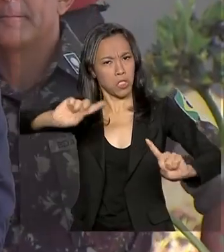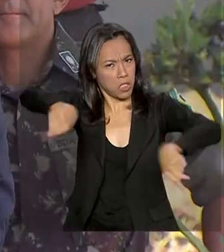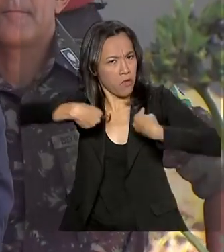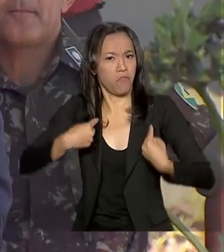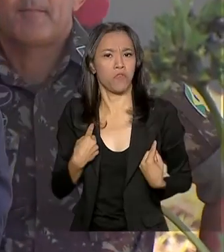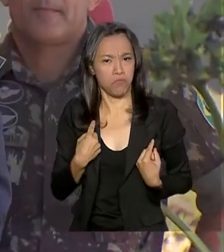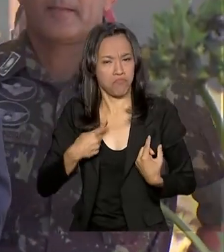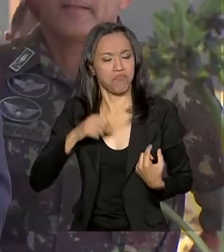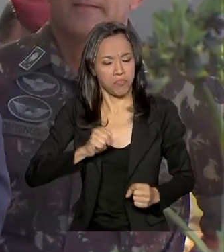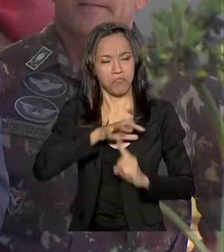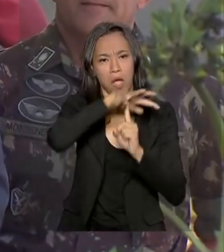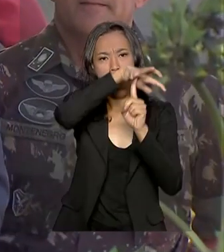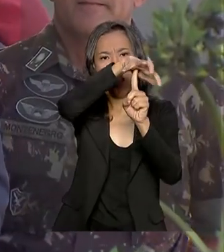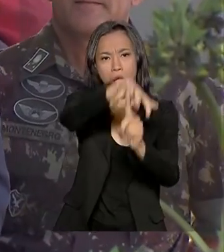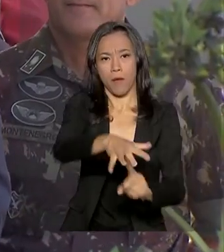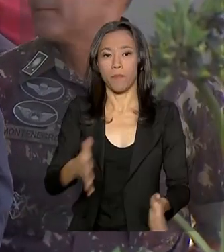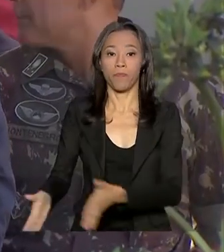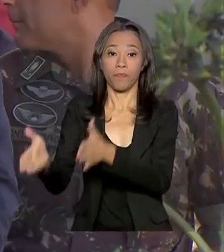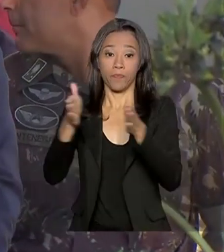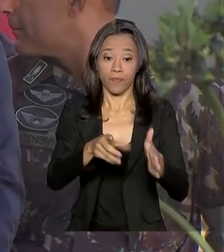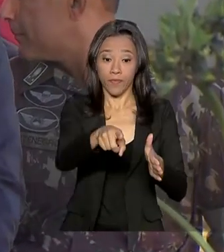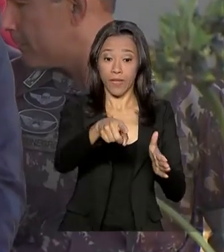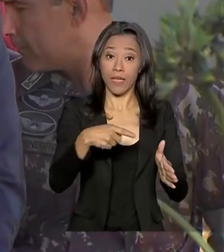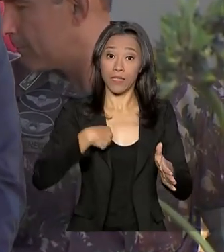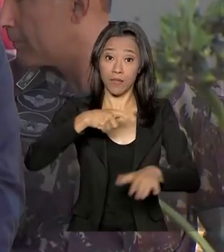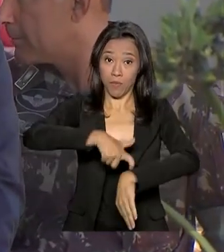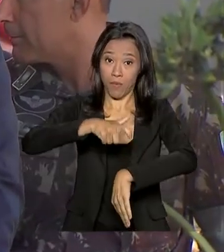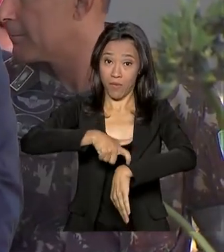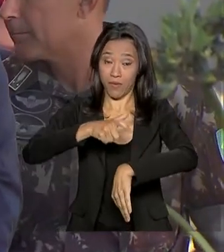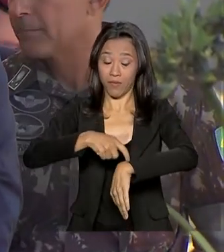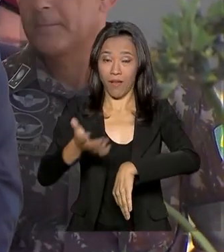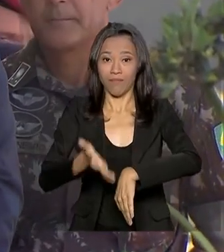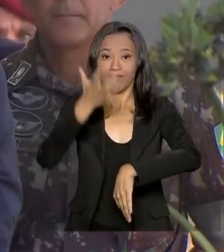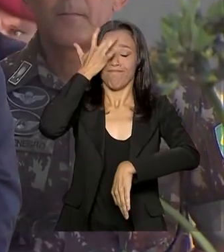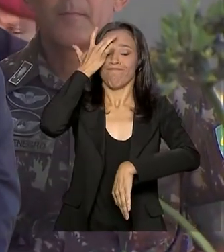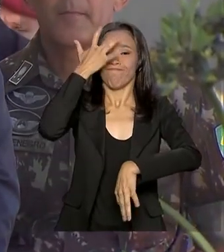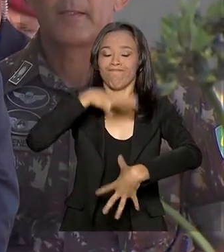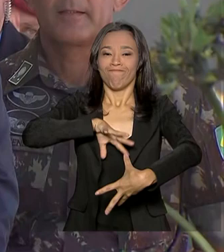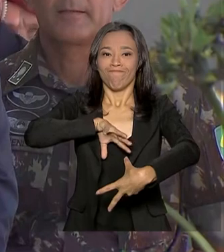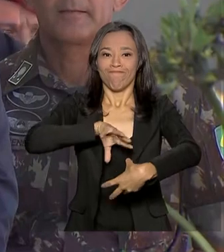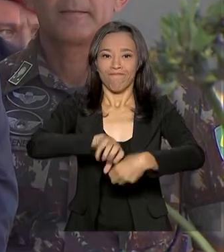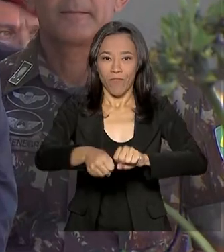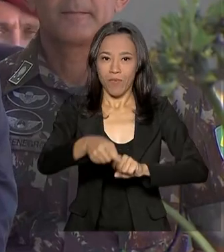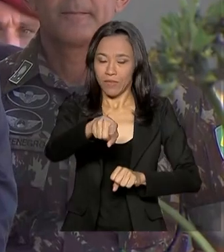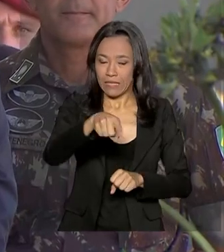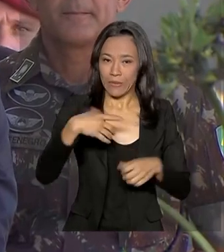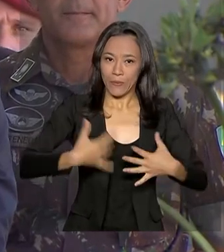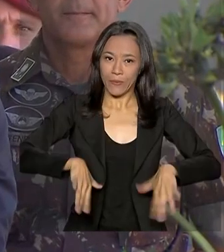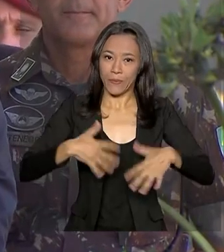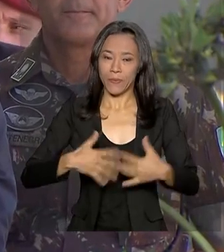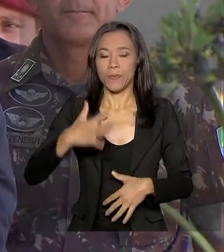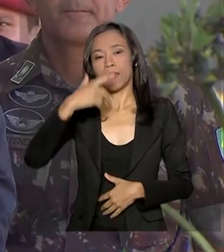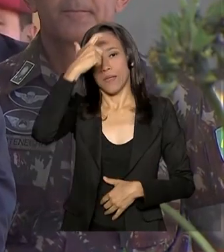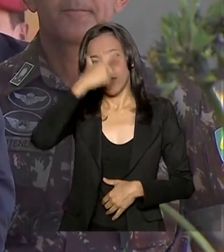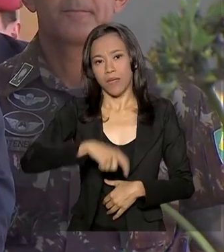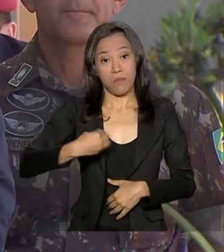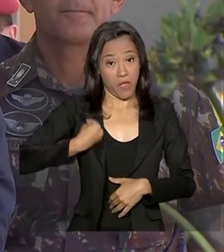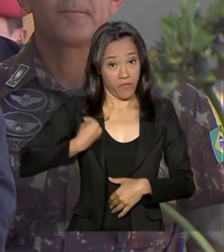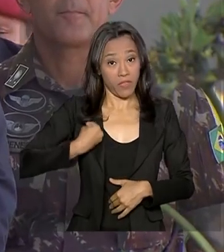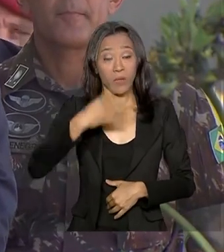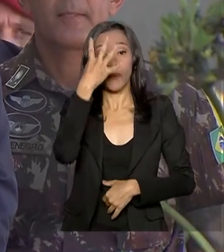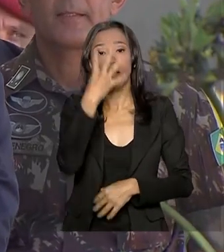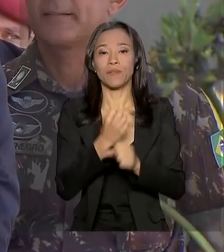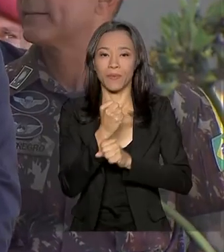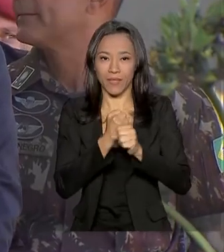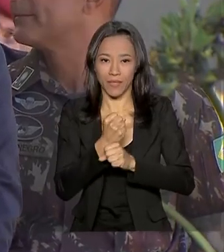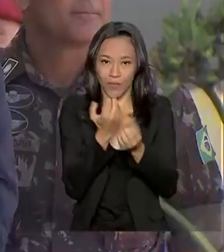A brigada marca a nossa vida. A minha vida foi marcada pelos quatro anos que